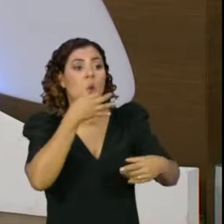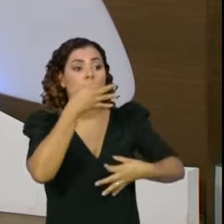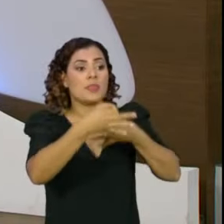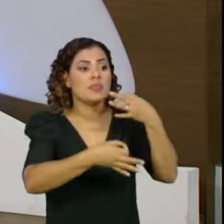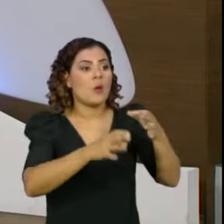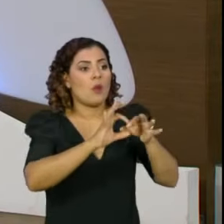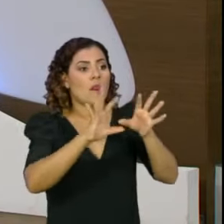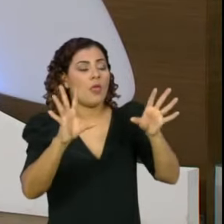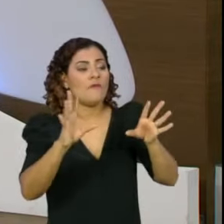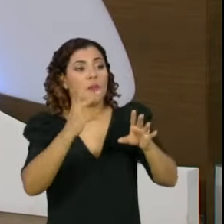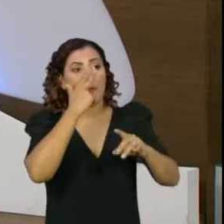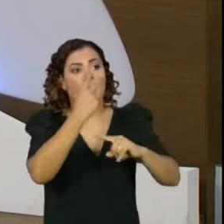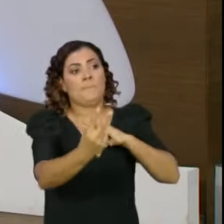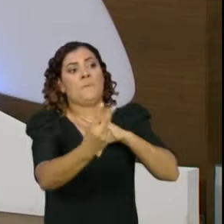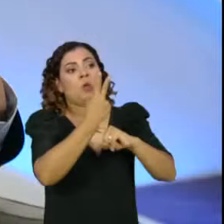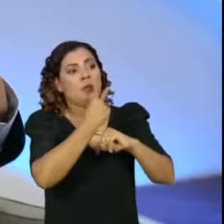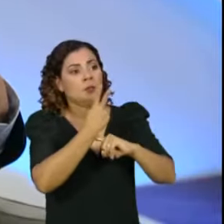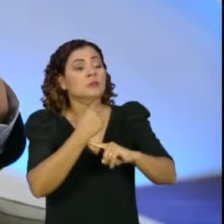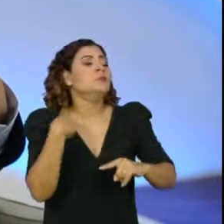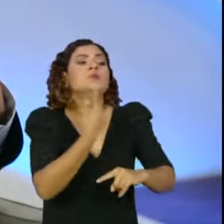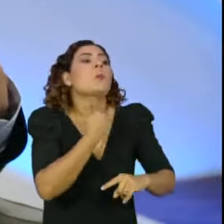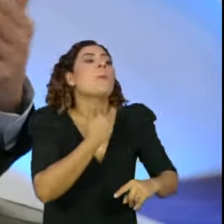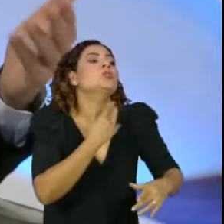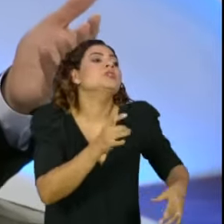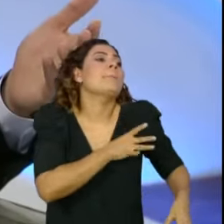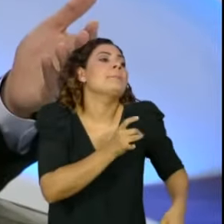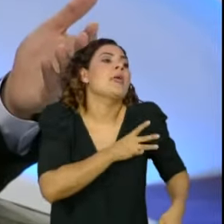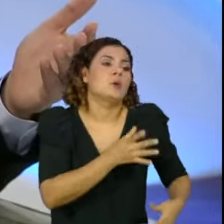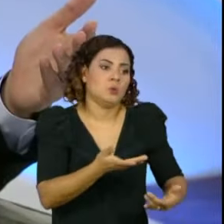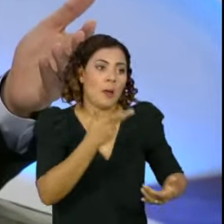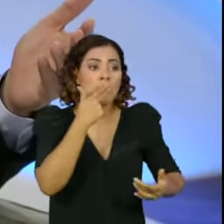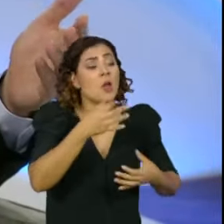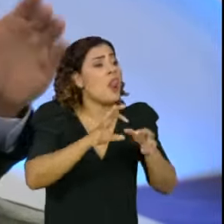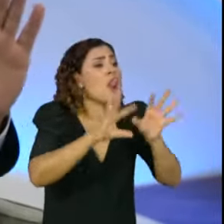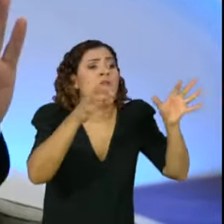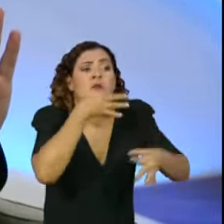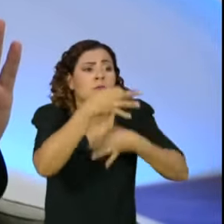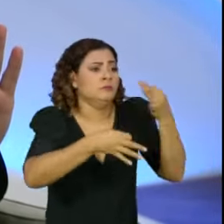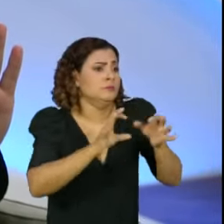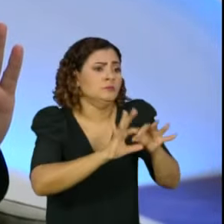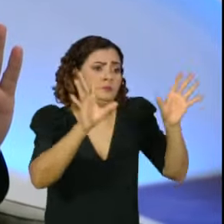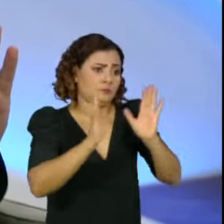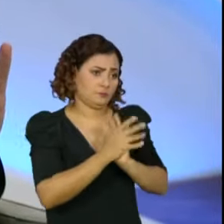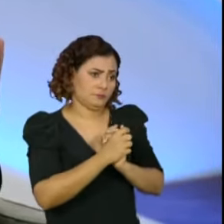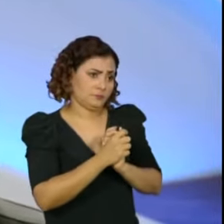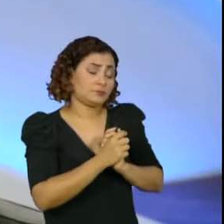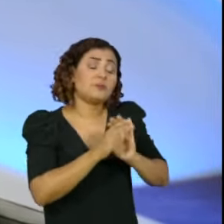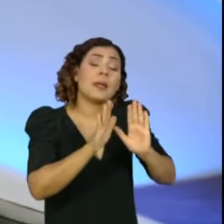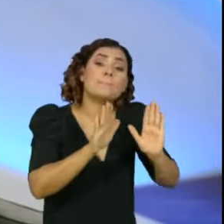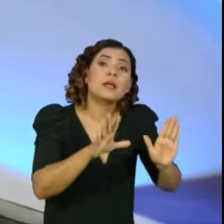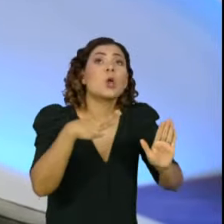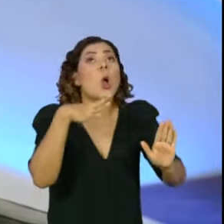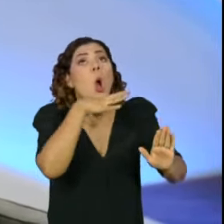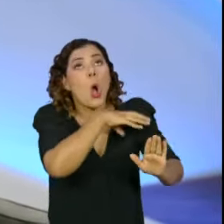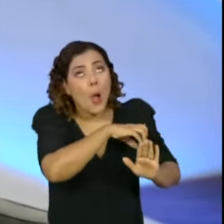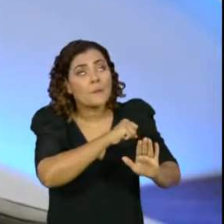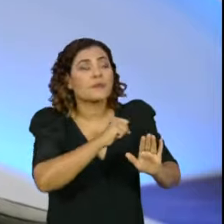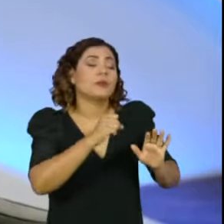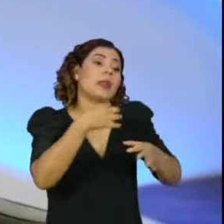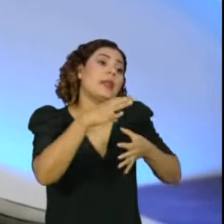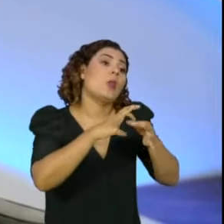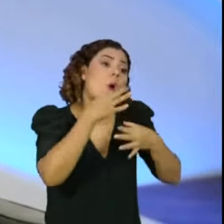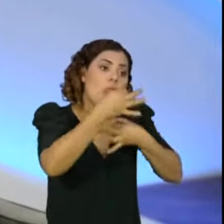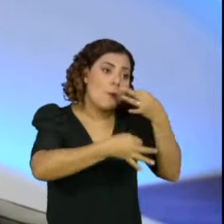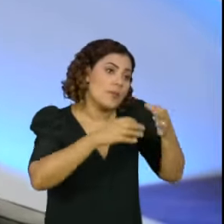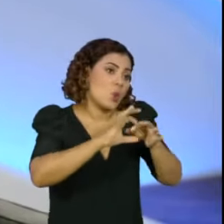opiniões e votos. Nós não podemos ter medo de ninguém para poder falar o que a gente pensa. Então, por favor. que isso é um